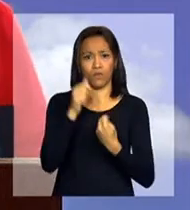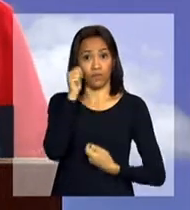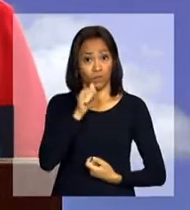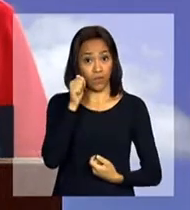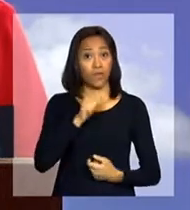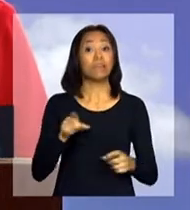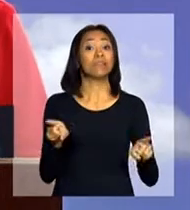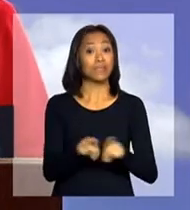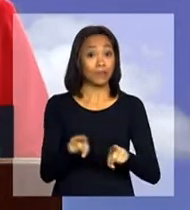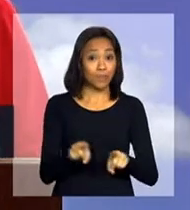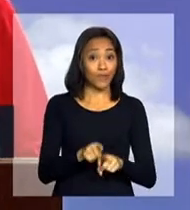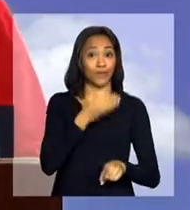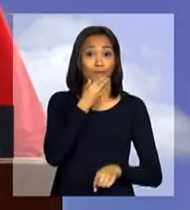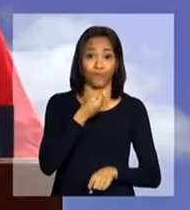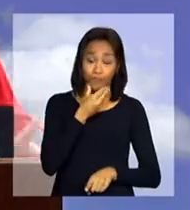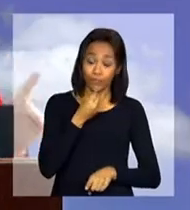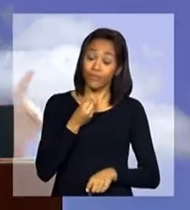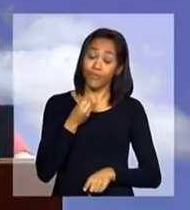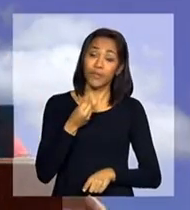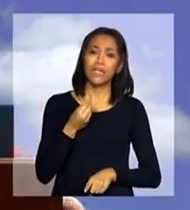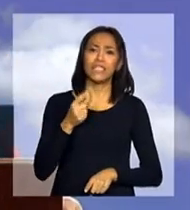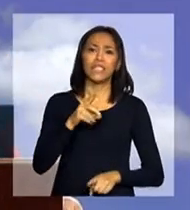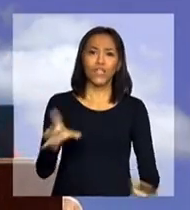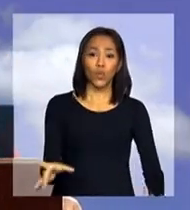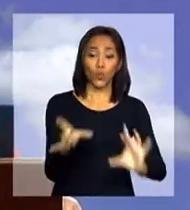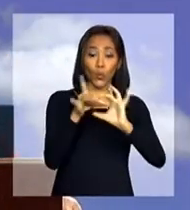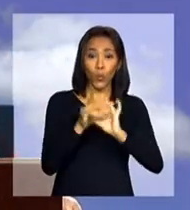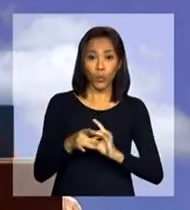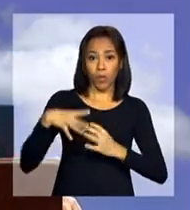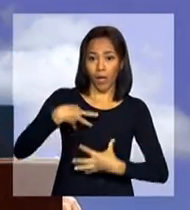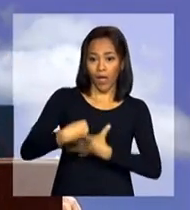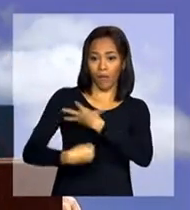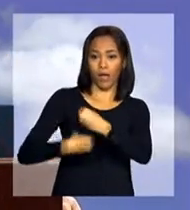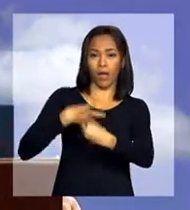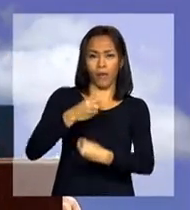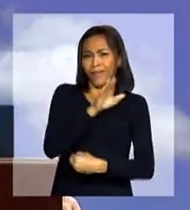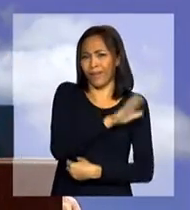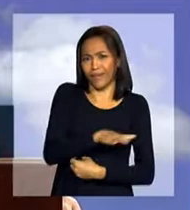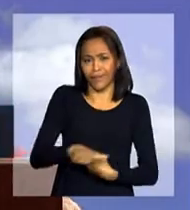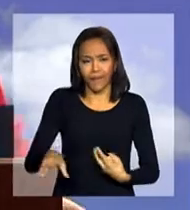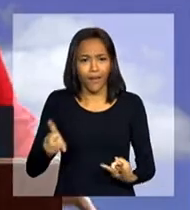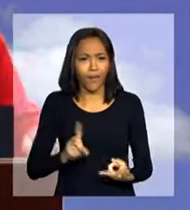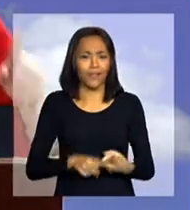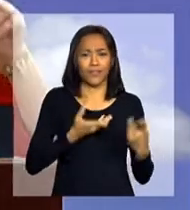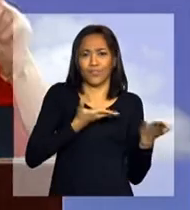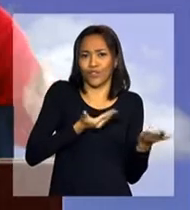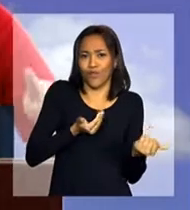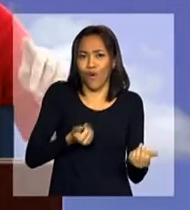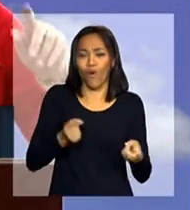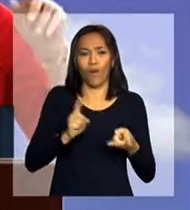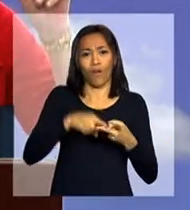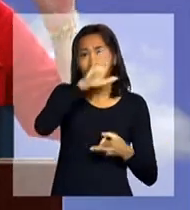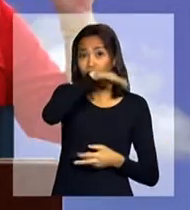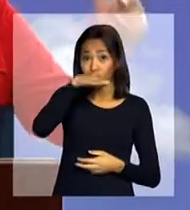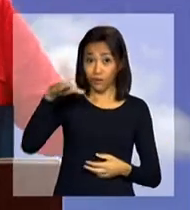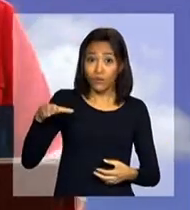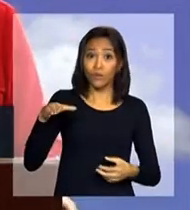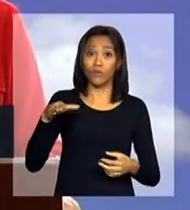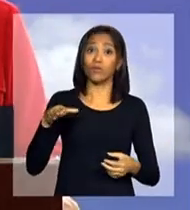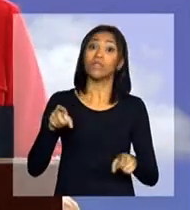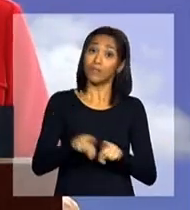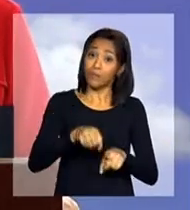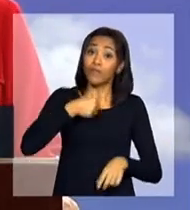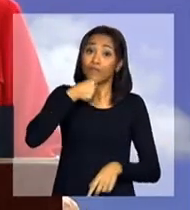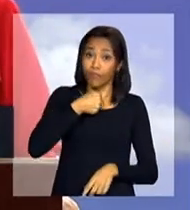todos os homens, uma luta que une gerações, crianças, jovens, adultos e